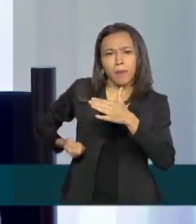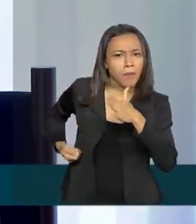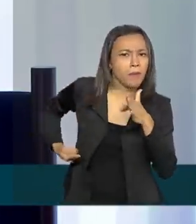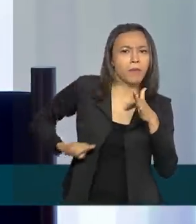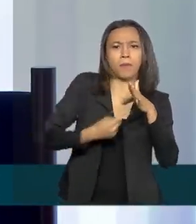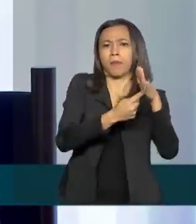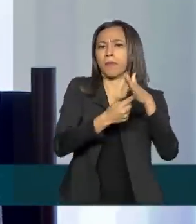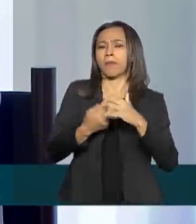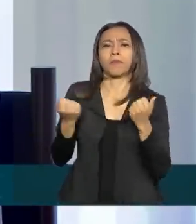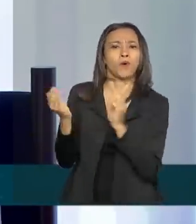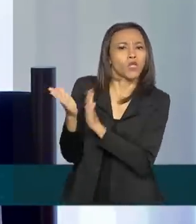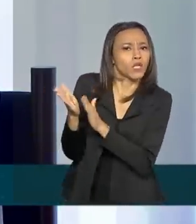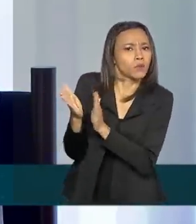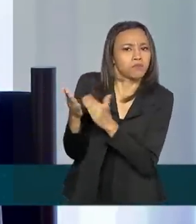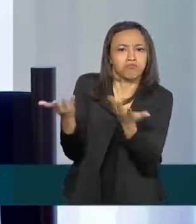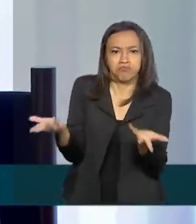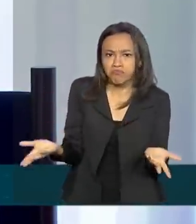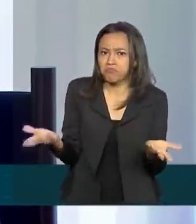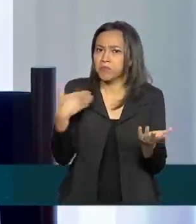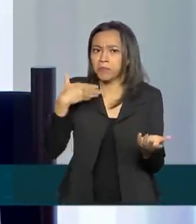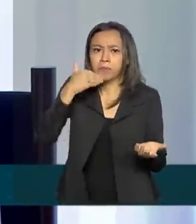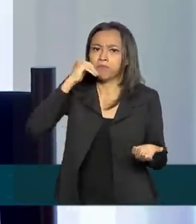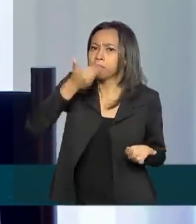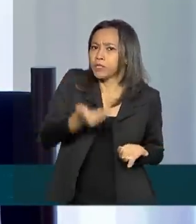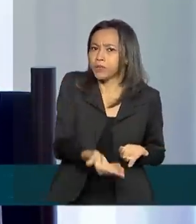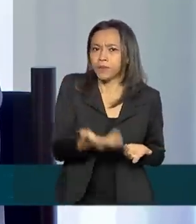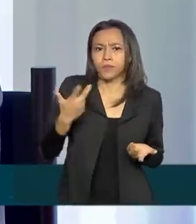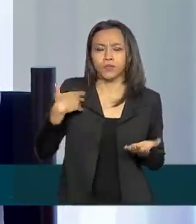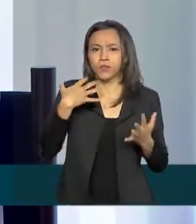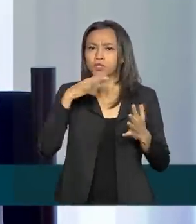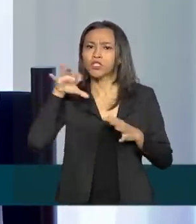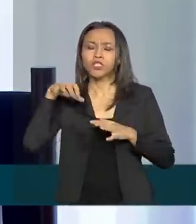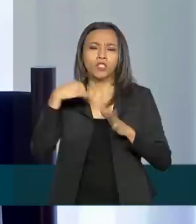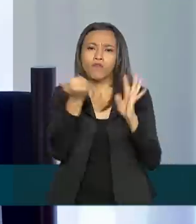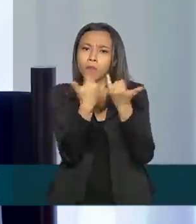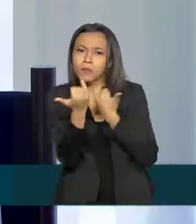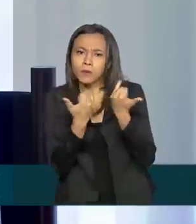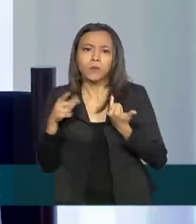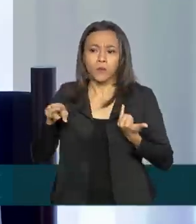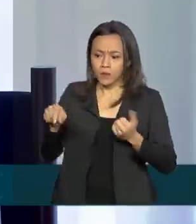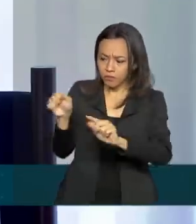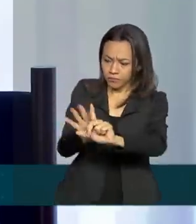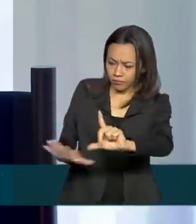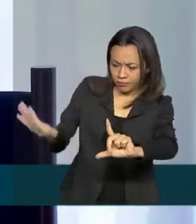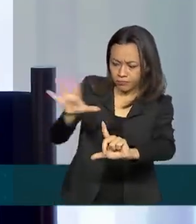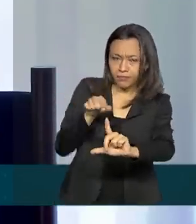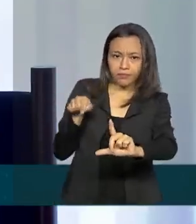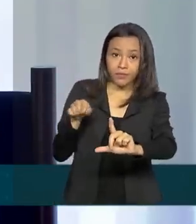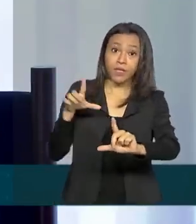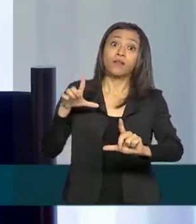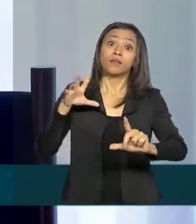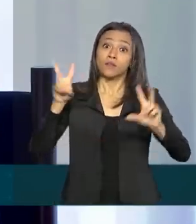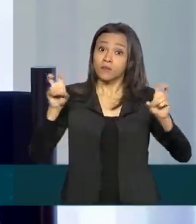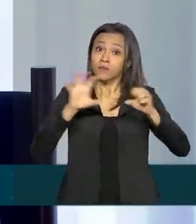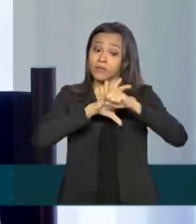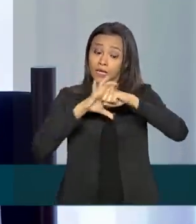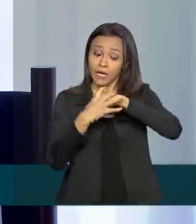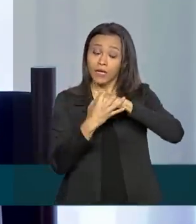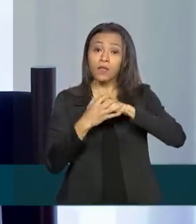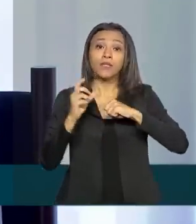elogios, solicitações de informação. Ali nós tivemos, só na área de coronavírus, 33